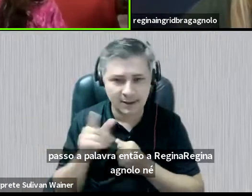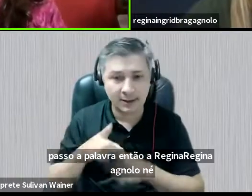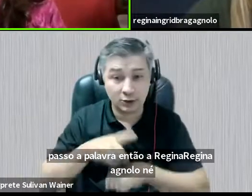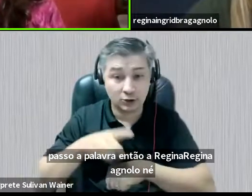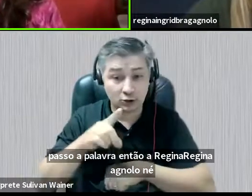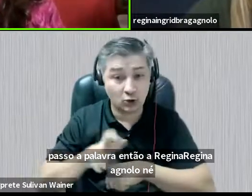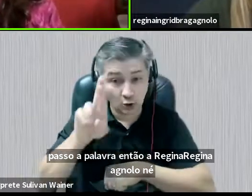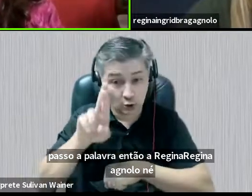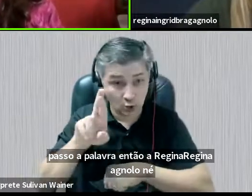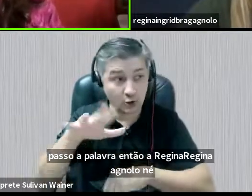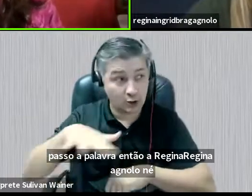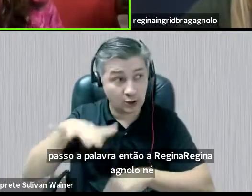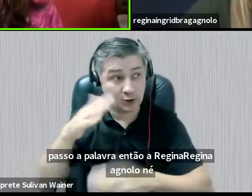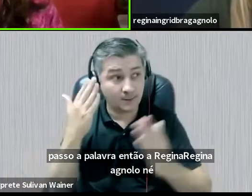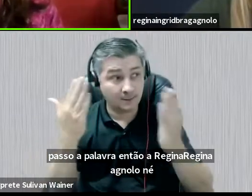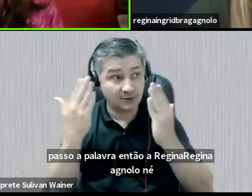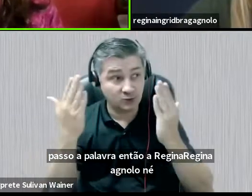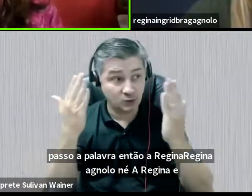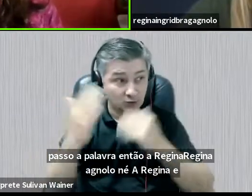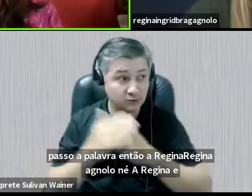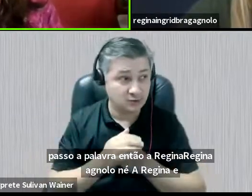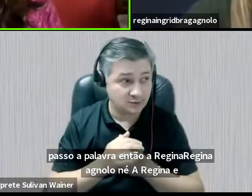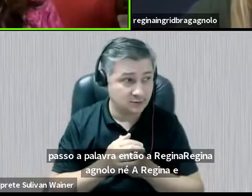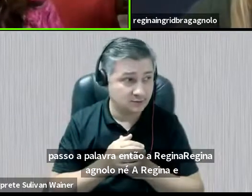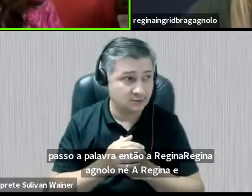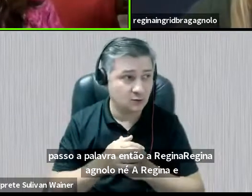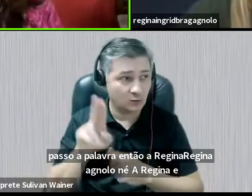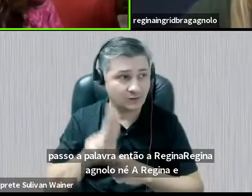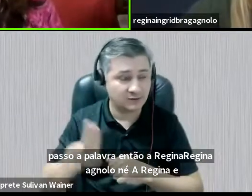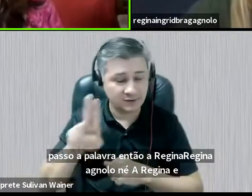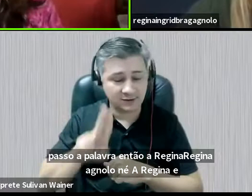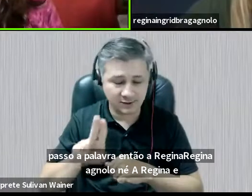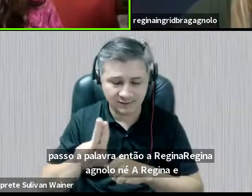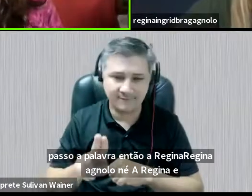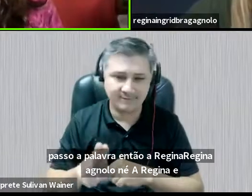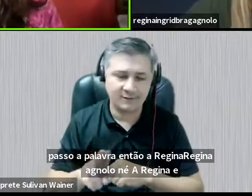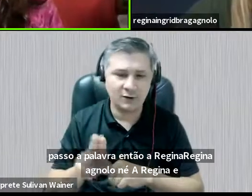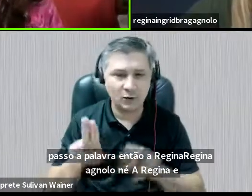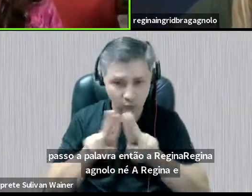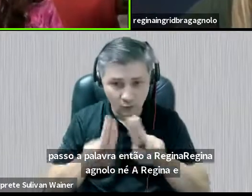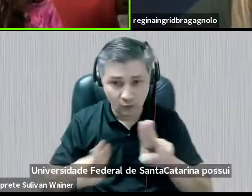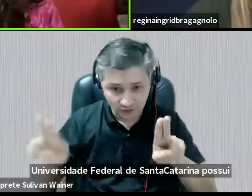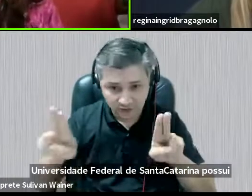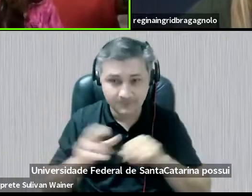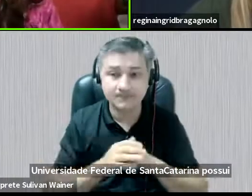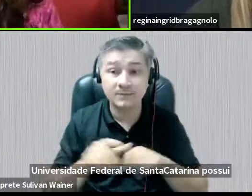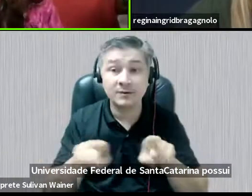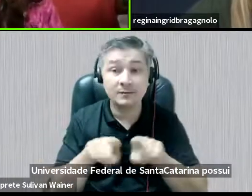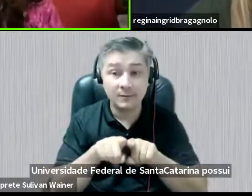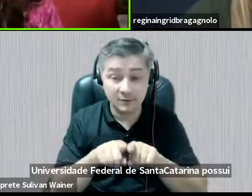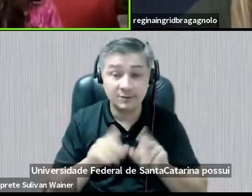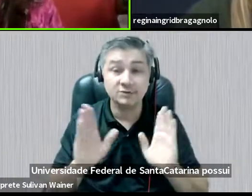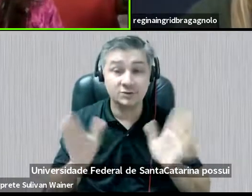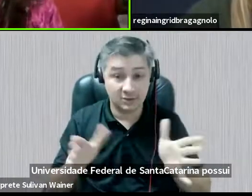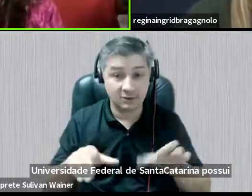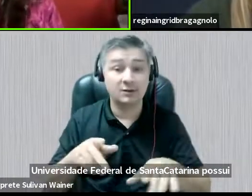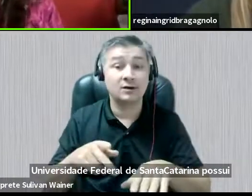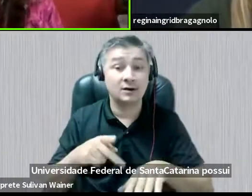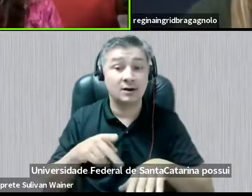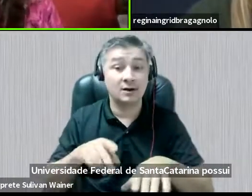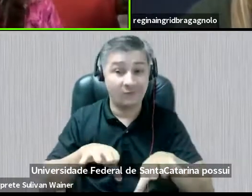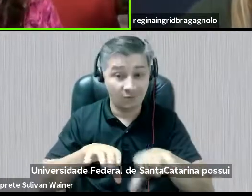psicologia pela Universidade Federal de Santa Catarina, possui graduação em psicologia pela Universidade também de Santa Catarina,